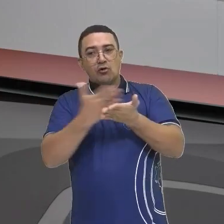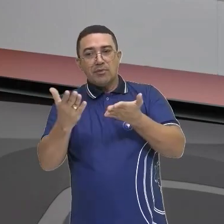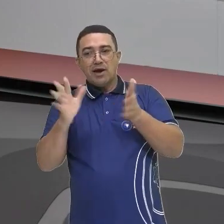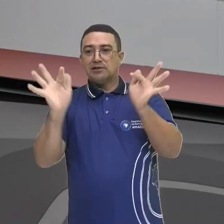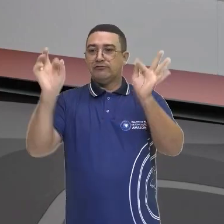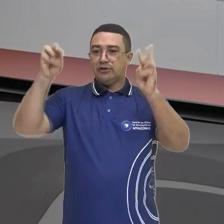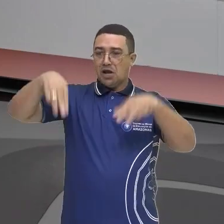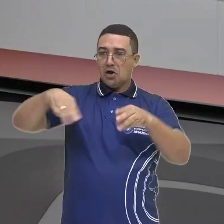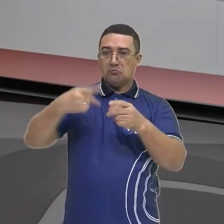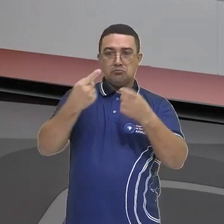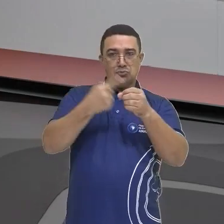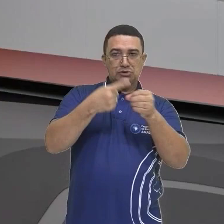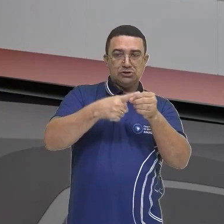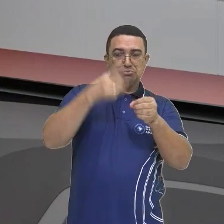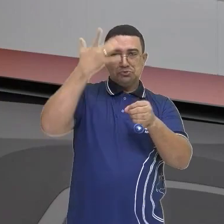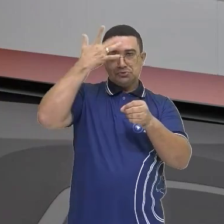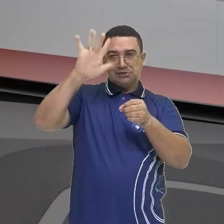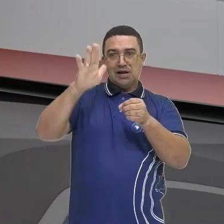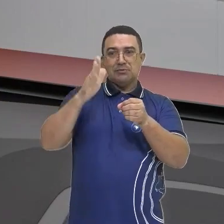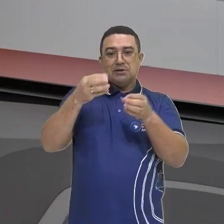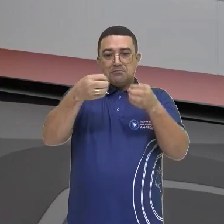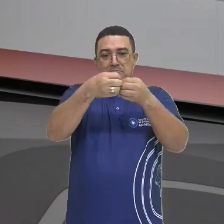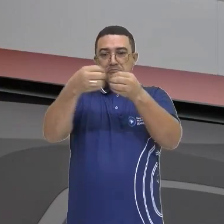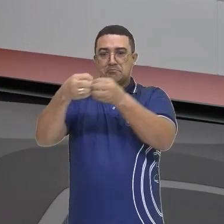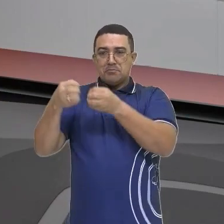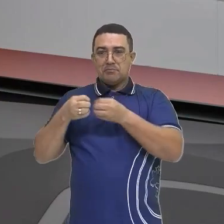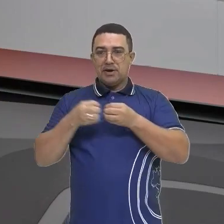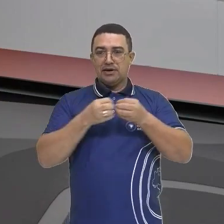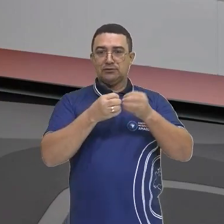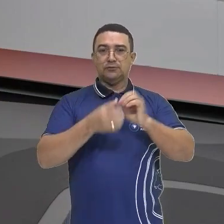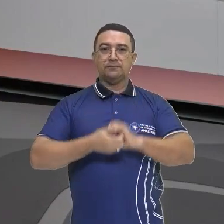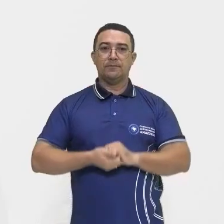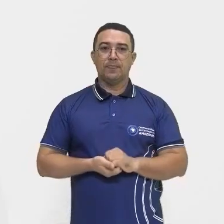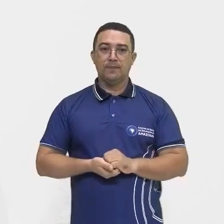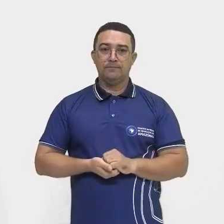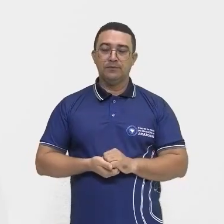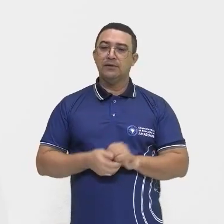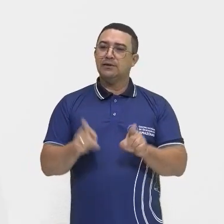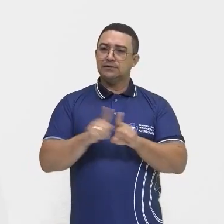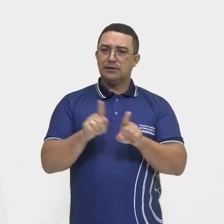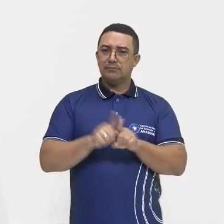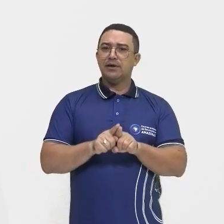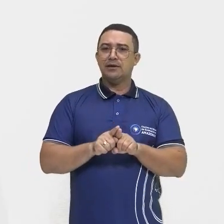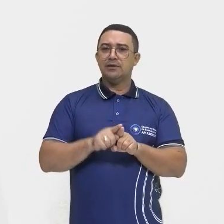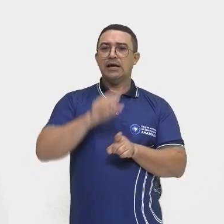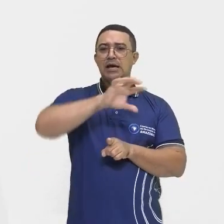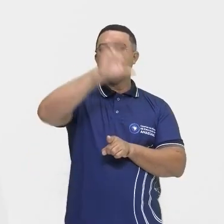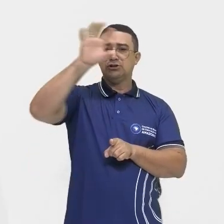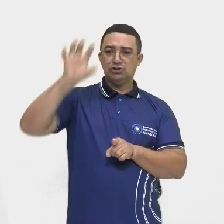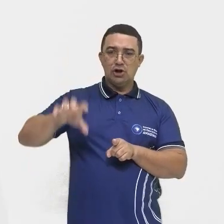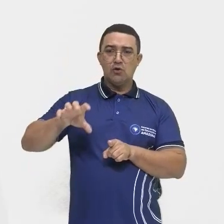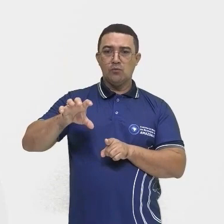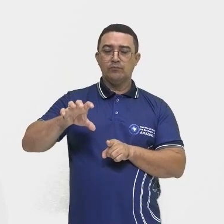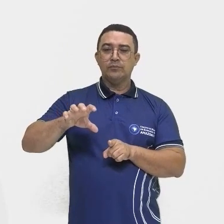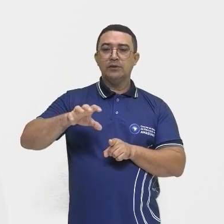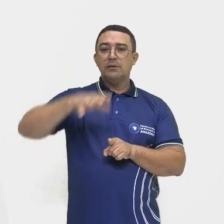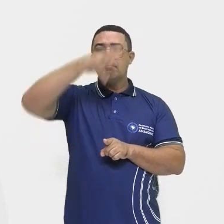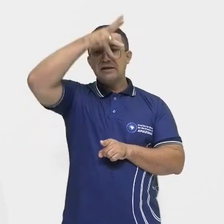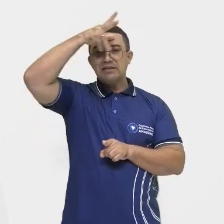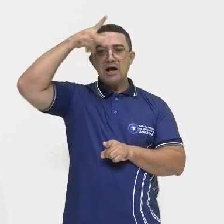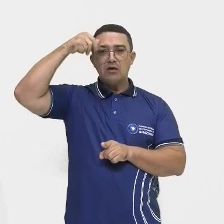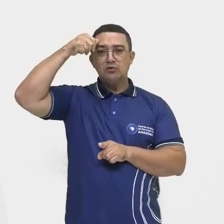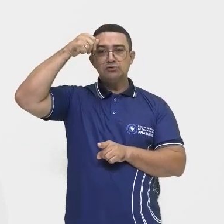ali um município ou outro. E aí também a região metropolitana de Manaus, também conhecida como Grande Manaus,